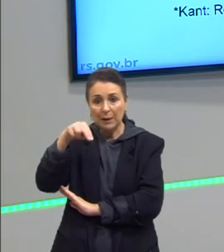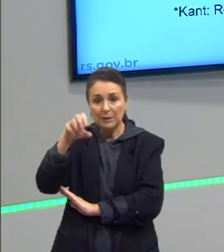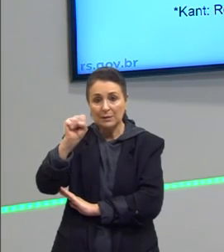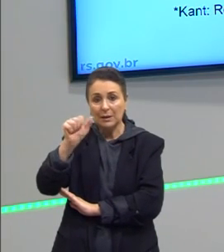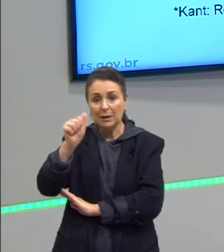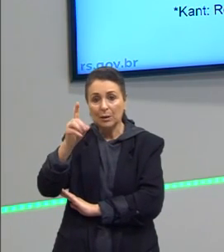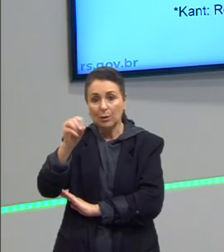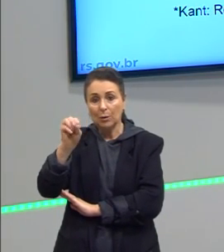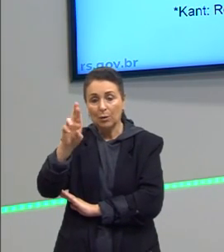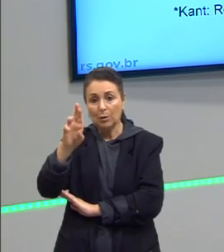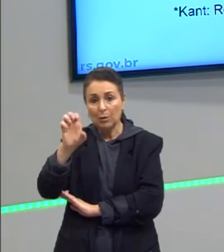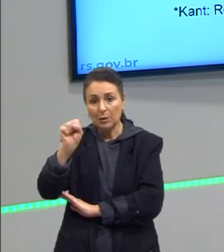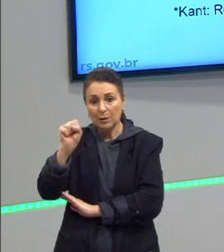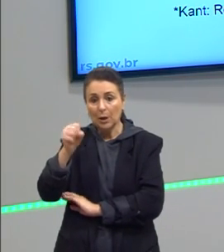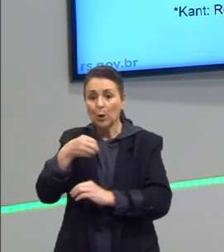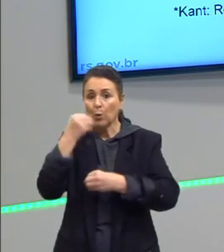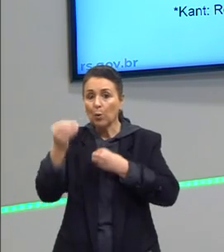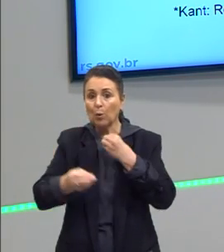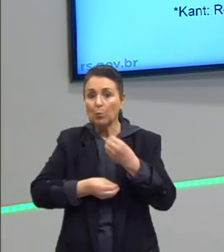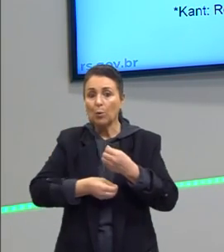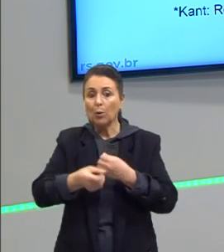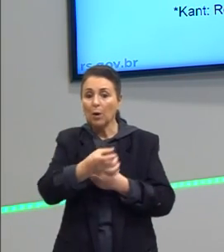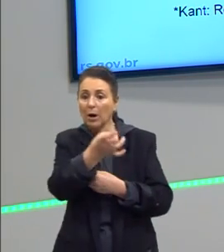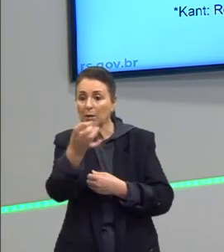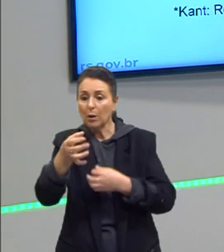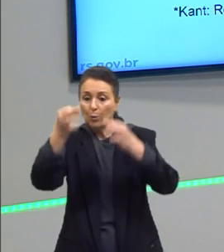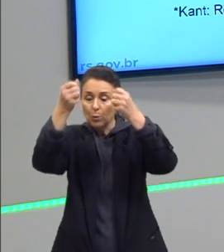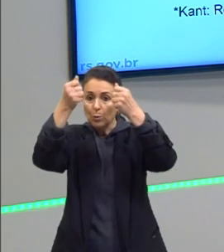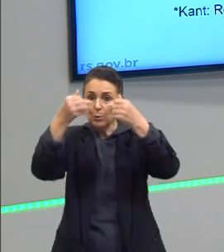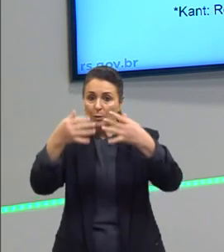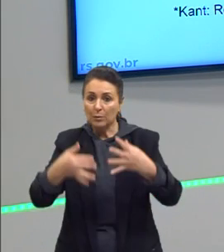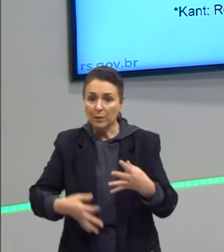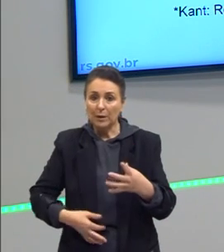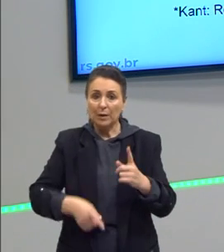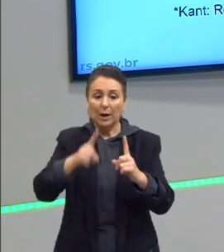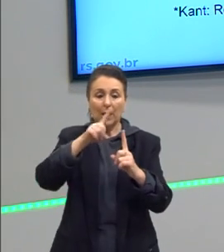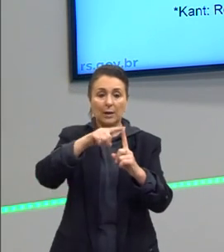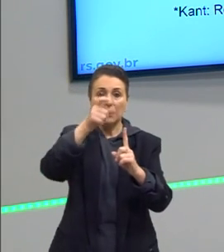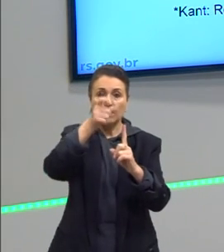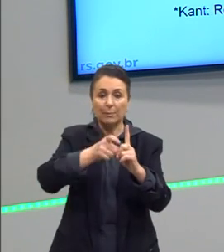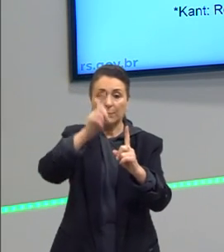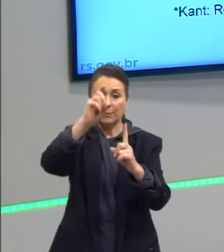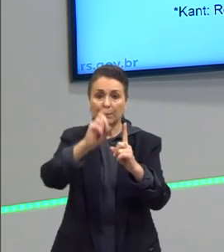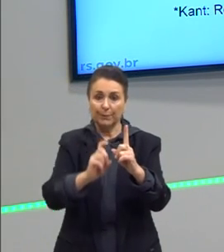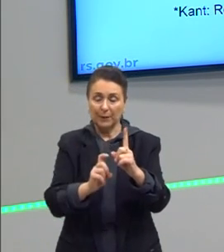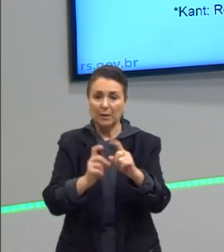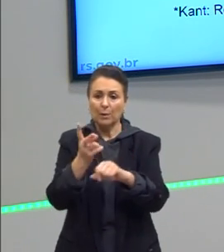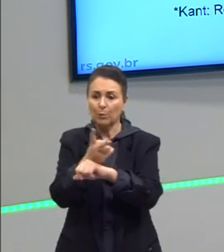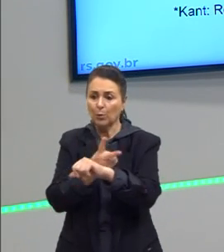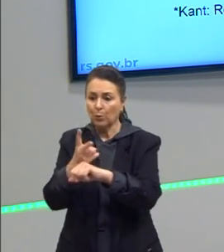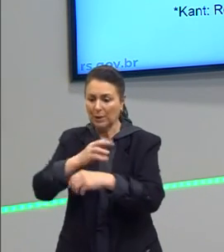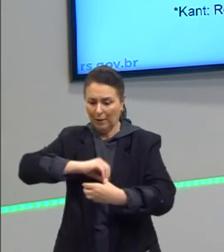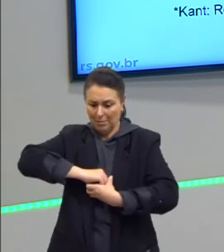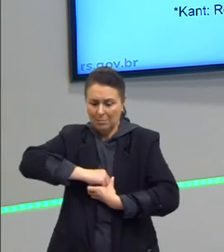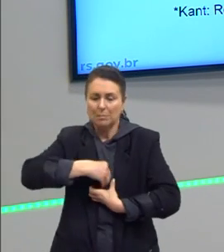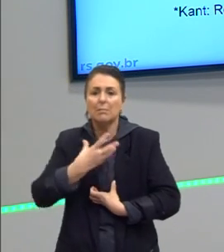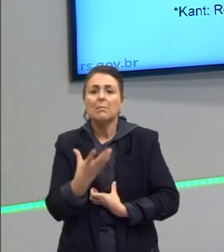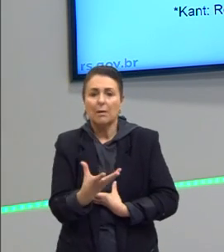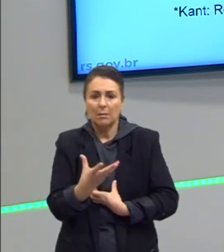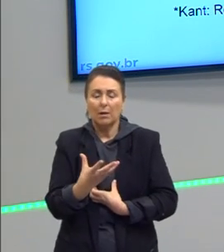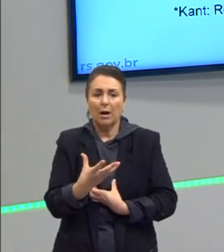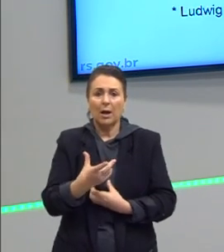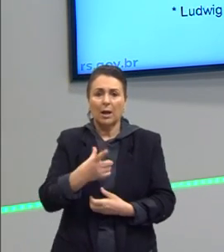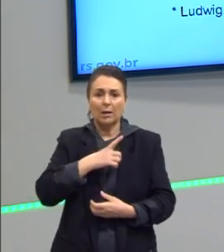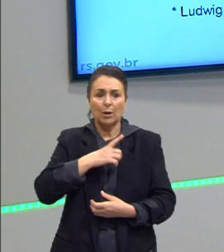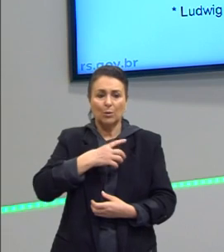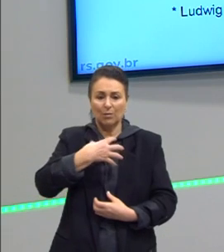abordam essa questão da metafísica, como essa questão do que é, essa busca da essência, ela vai tomando outros formatos